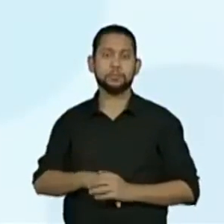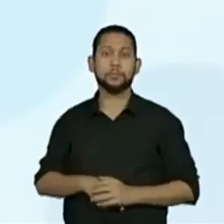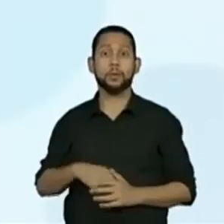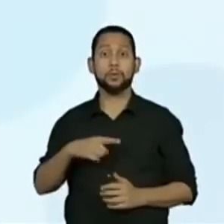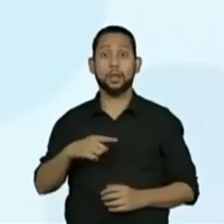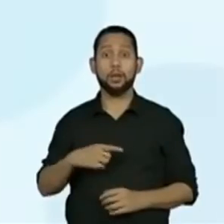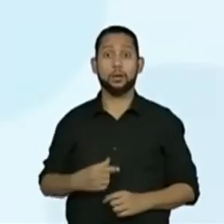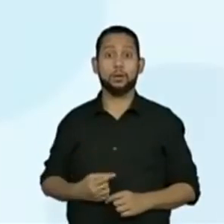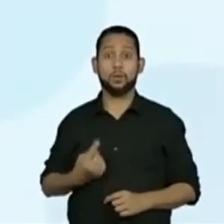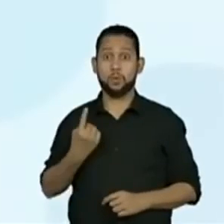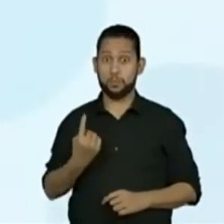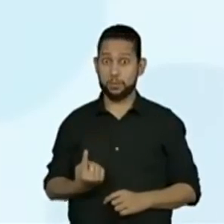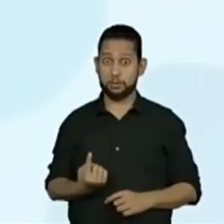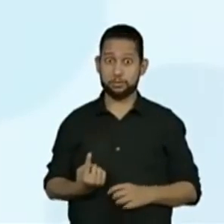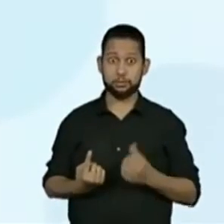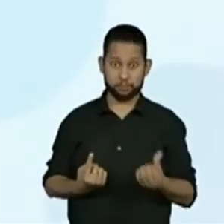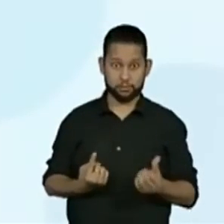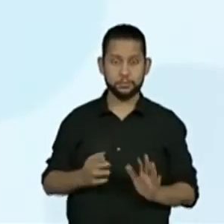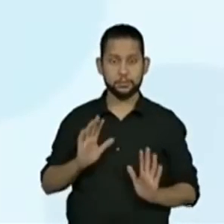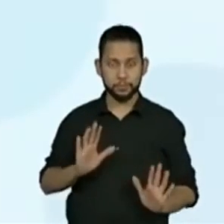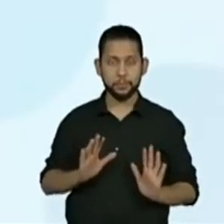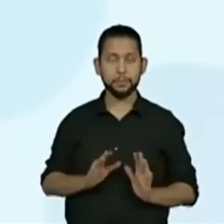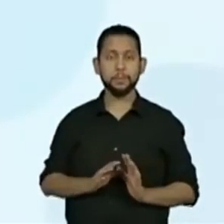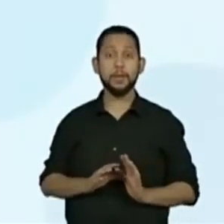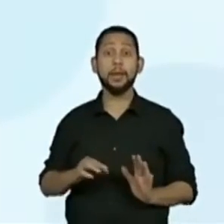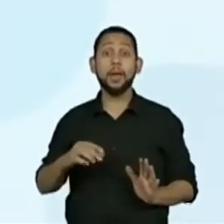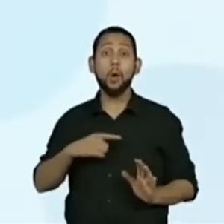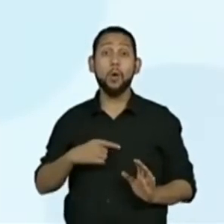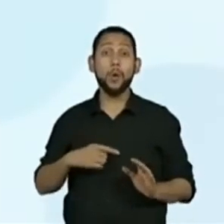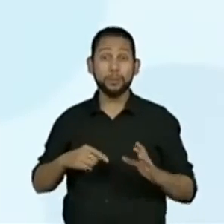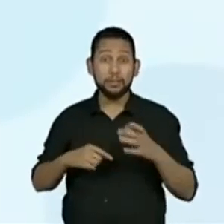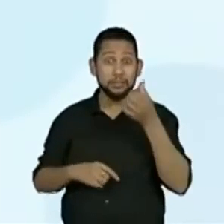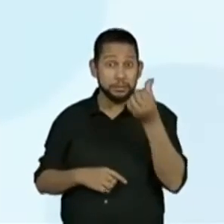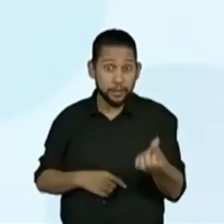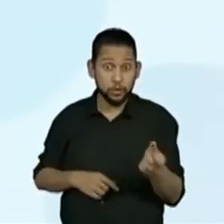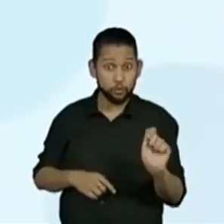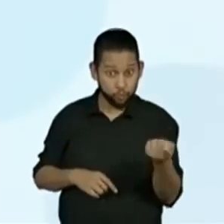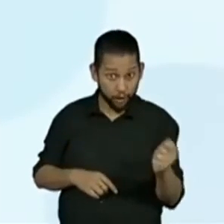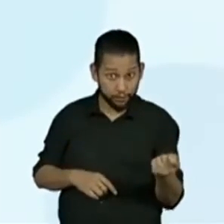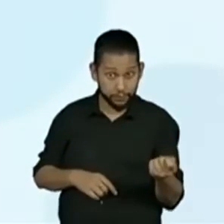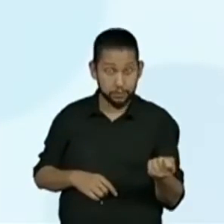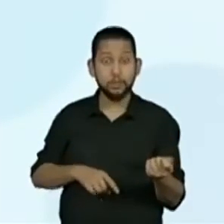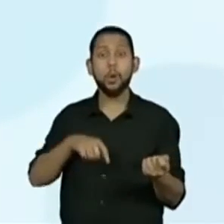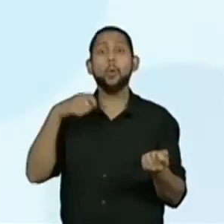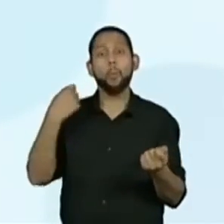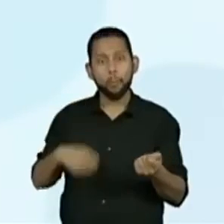em seis. No caso aqui desse evento de seis chaves, o espaço amostral...